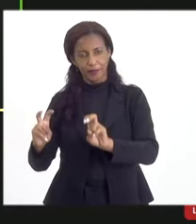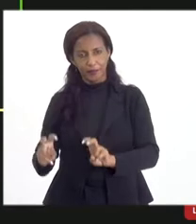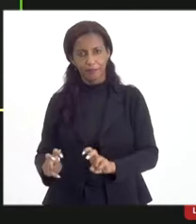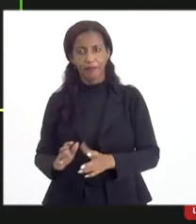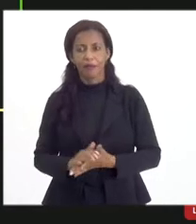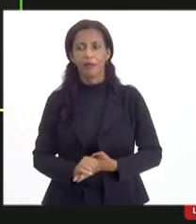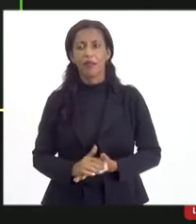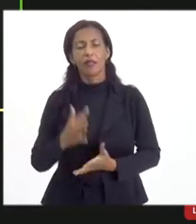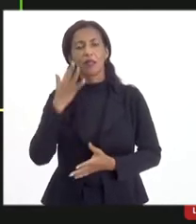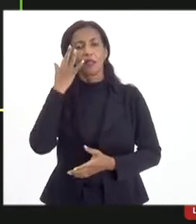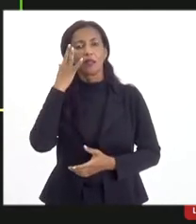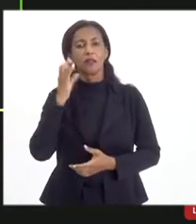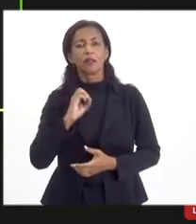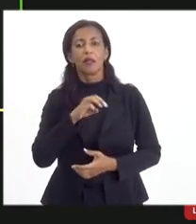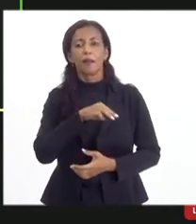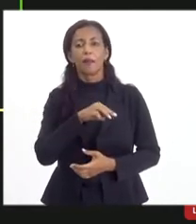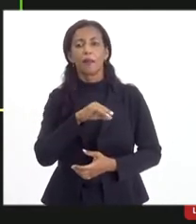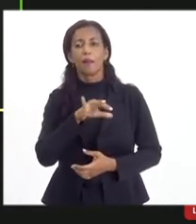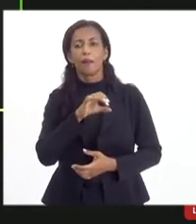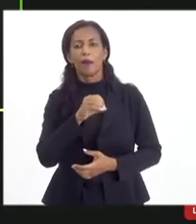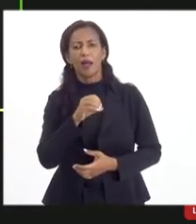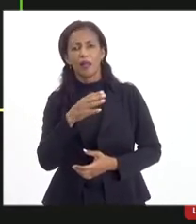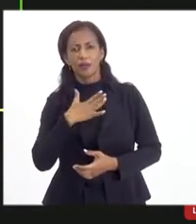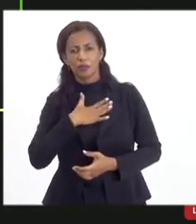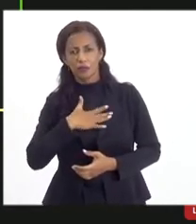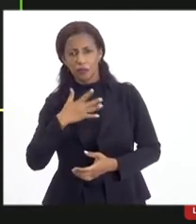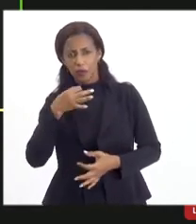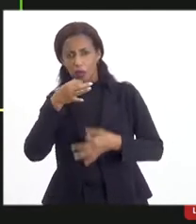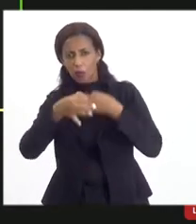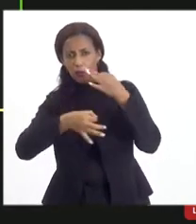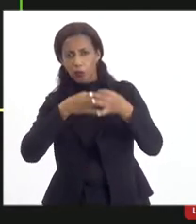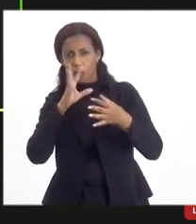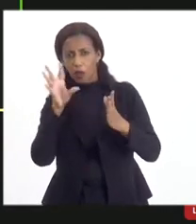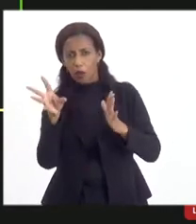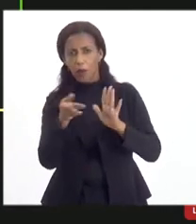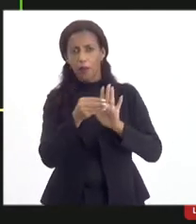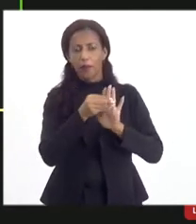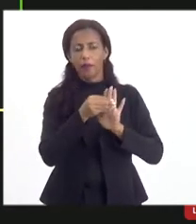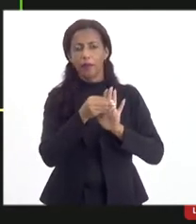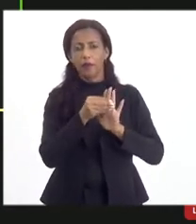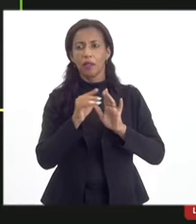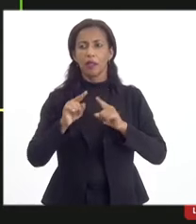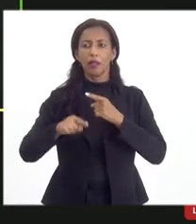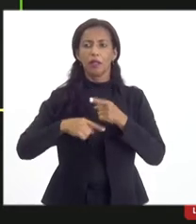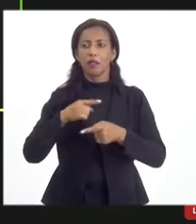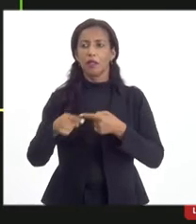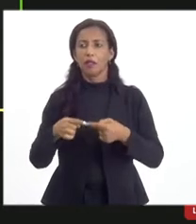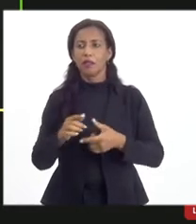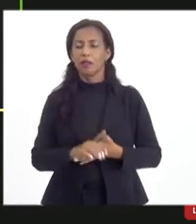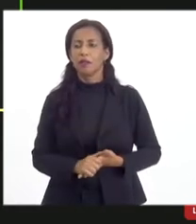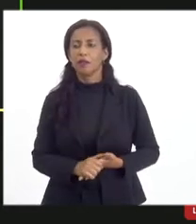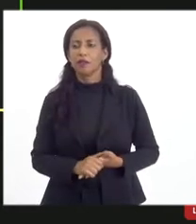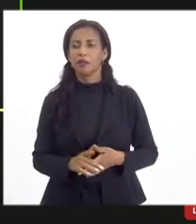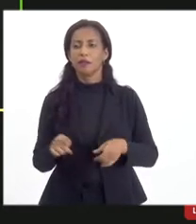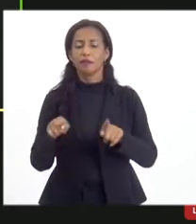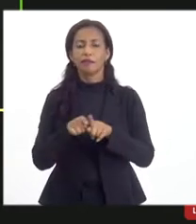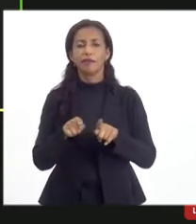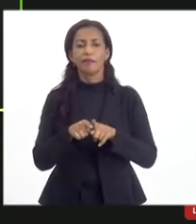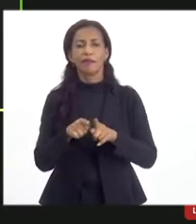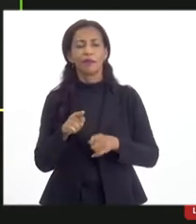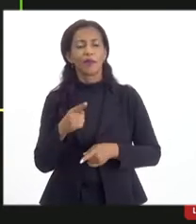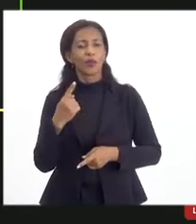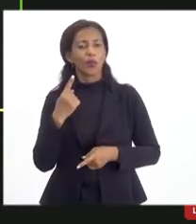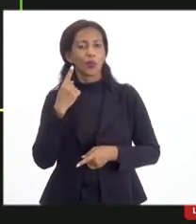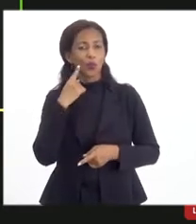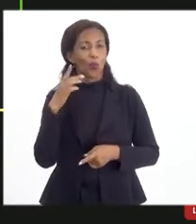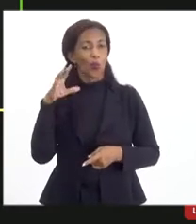Não sei se o Márcio Ferraro gostaria de fazer alguma complementação e depois também ouvir um